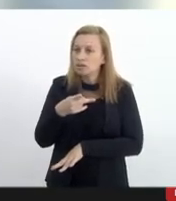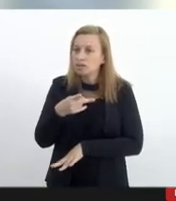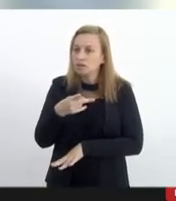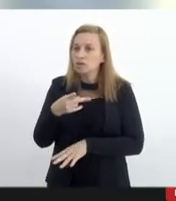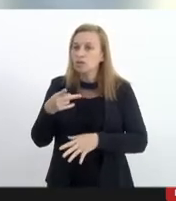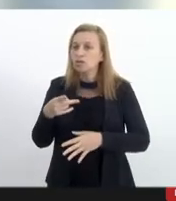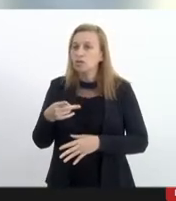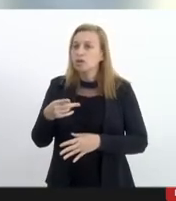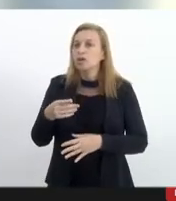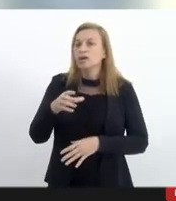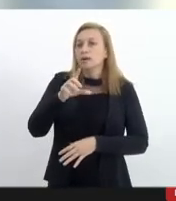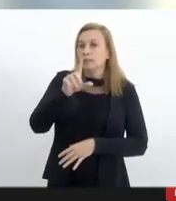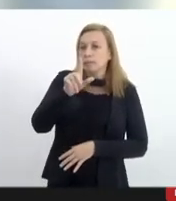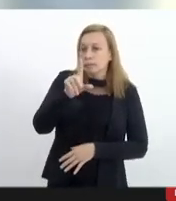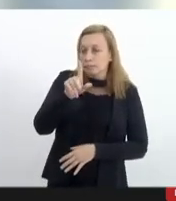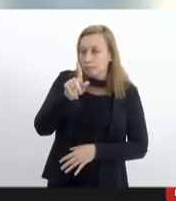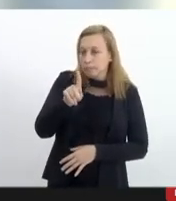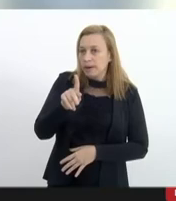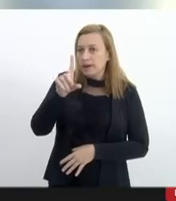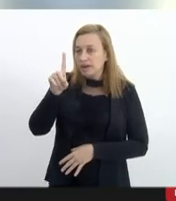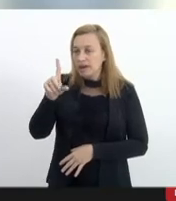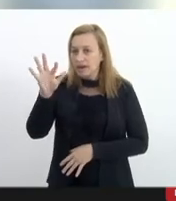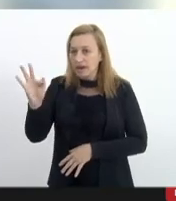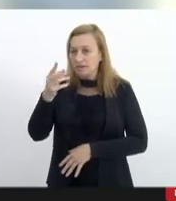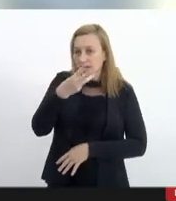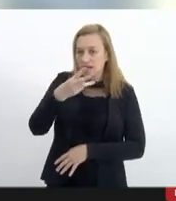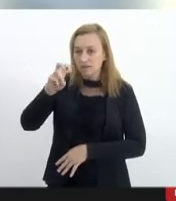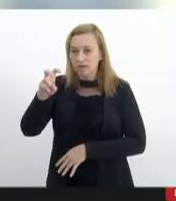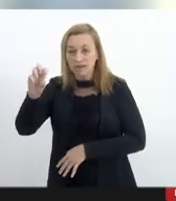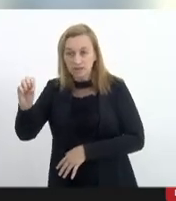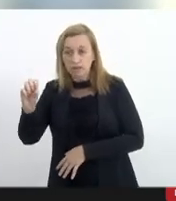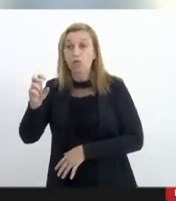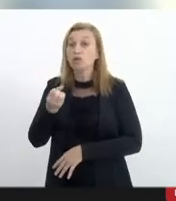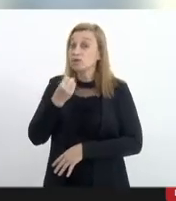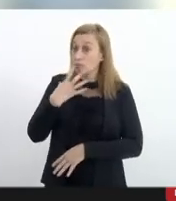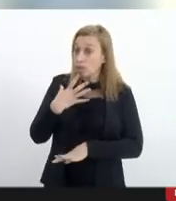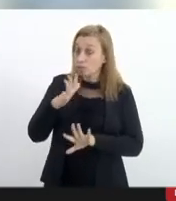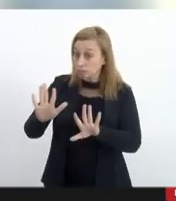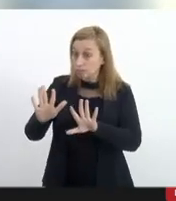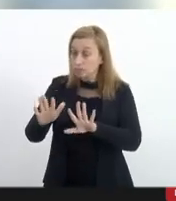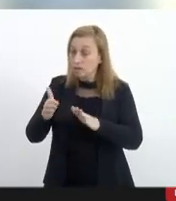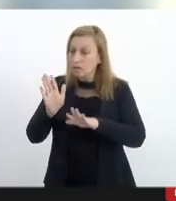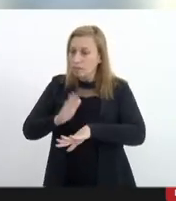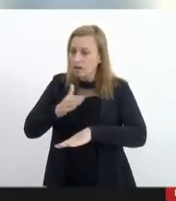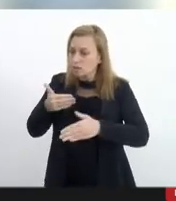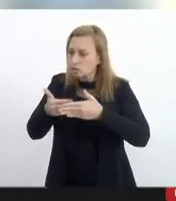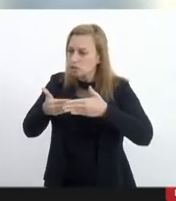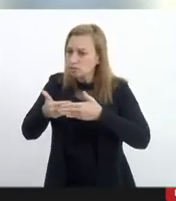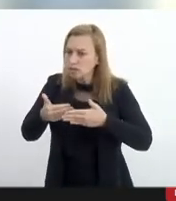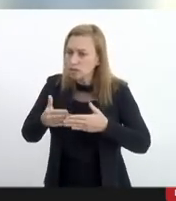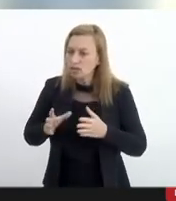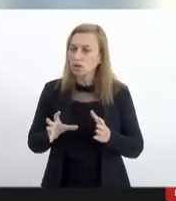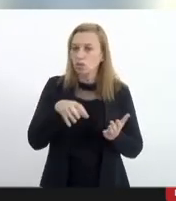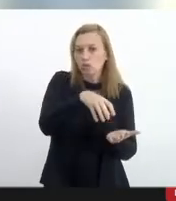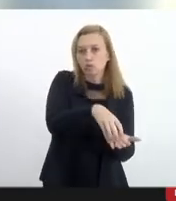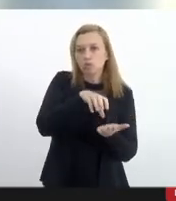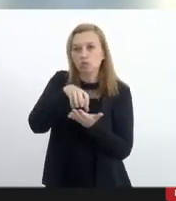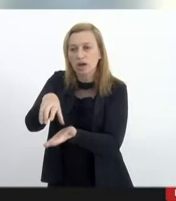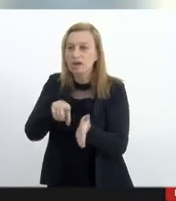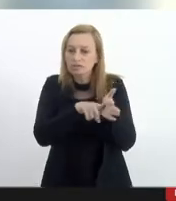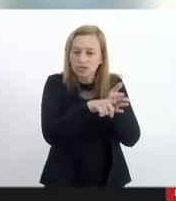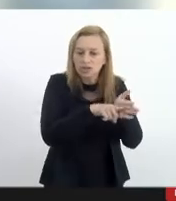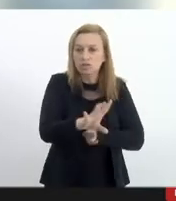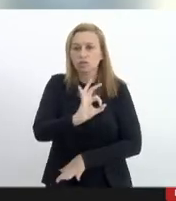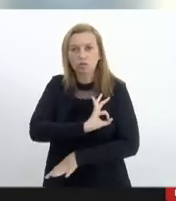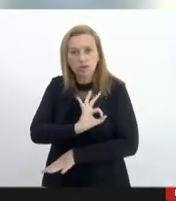positivos da DPF 635 a saber a maior proximidade com os órgãos de fiscalização das